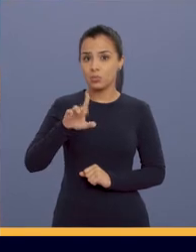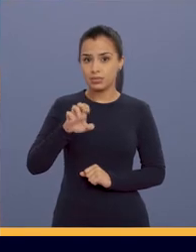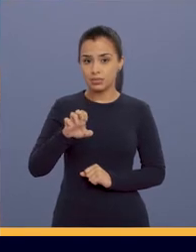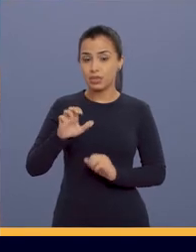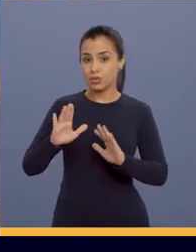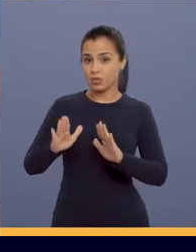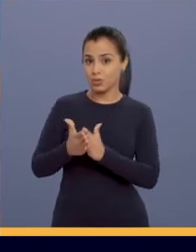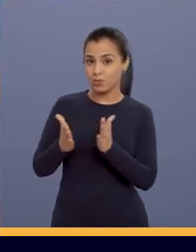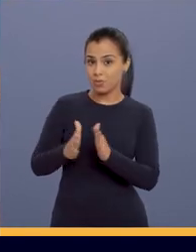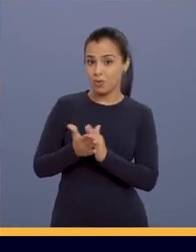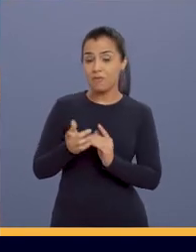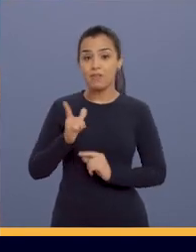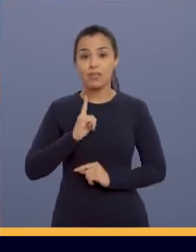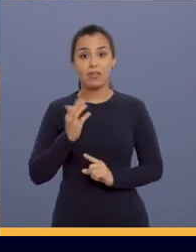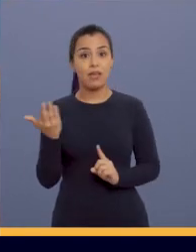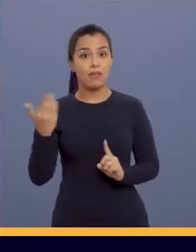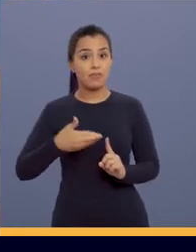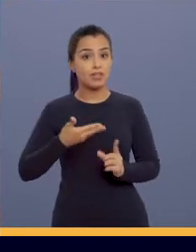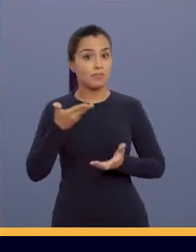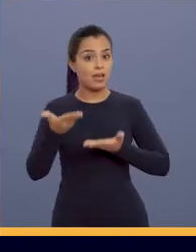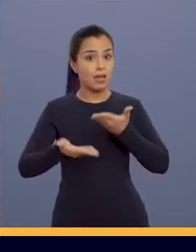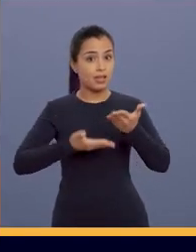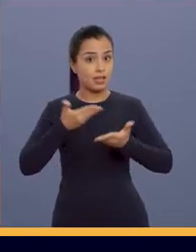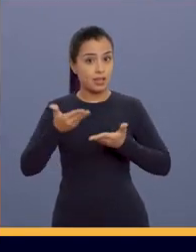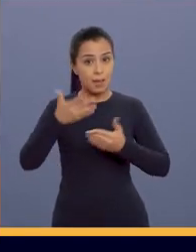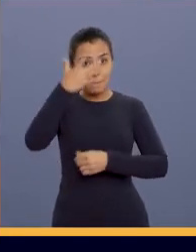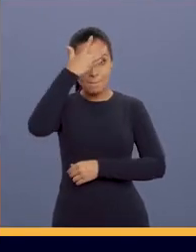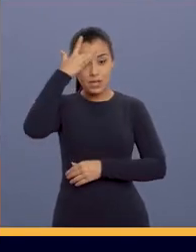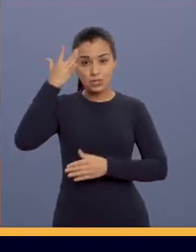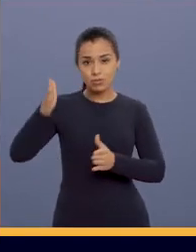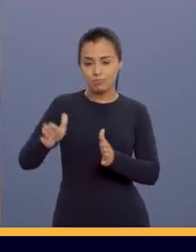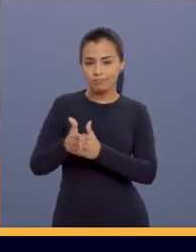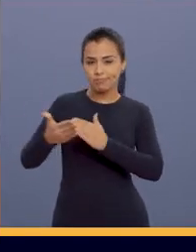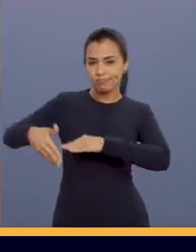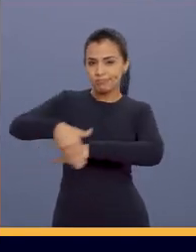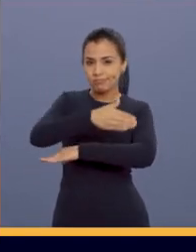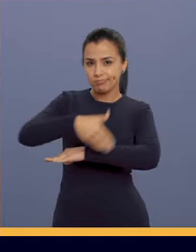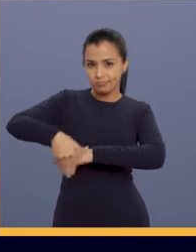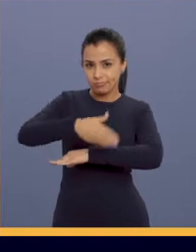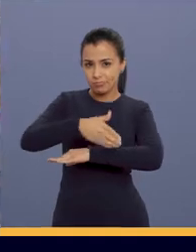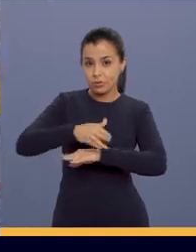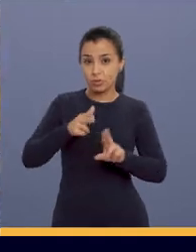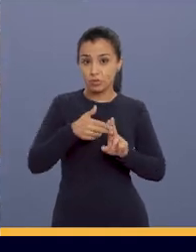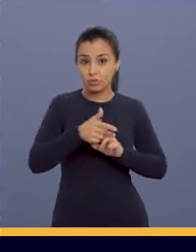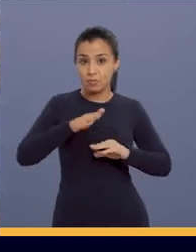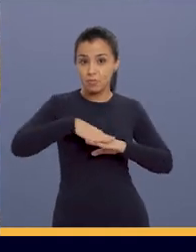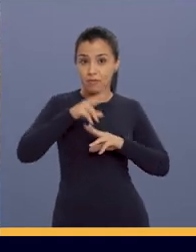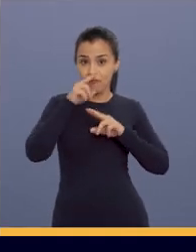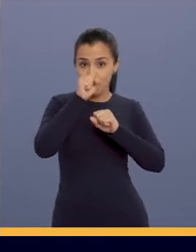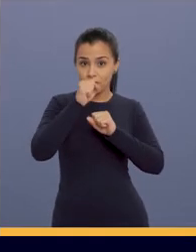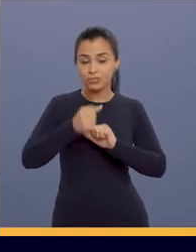para tratar a população em situação de rua, tornando o SUS mais forte.